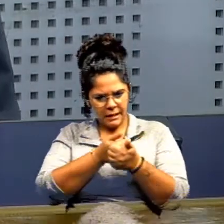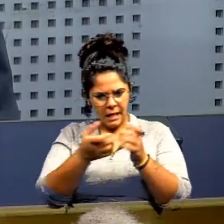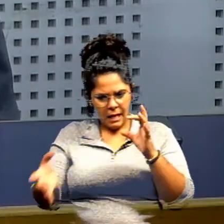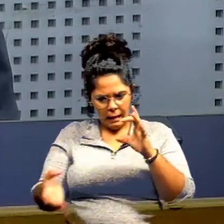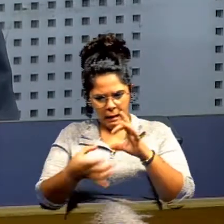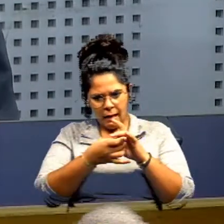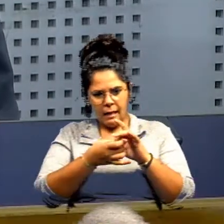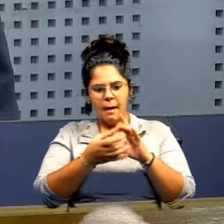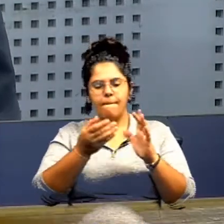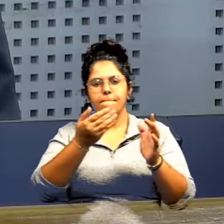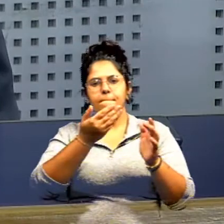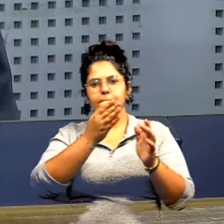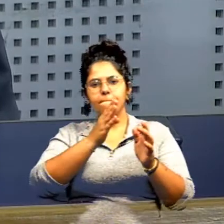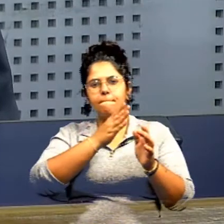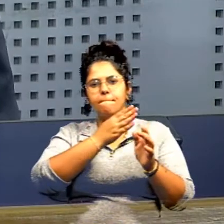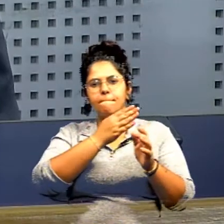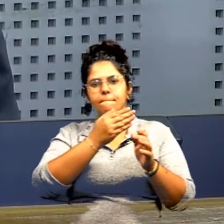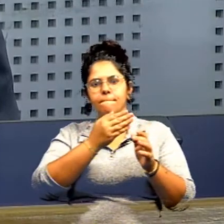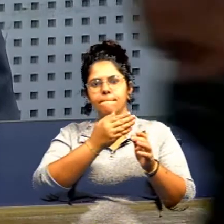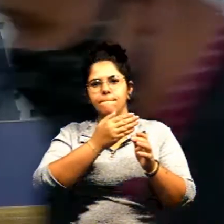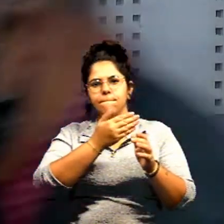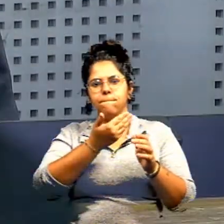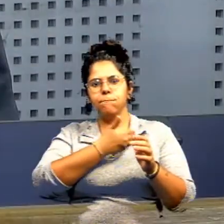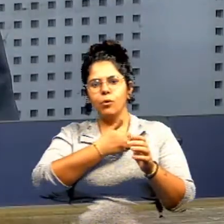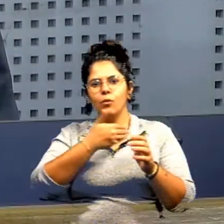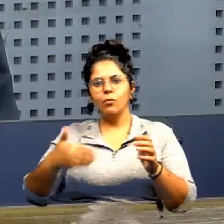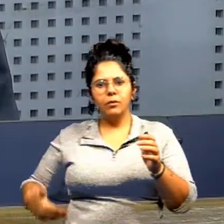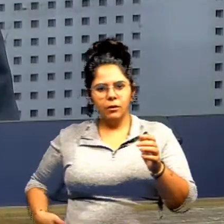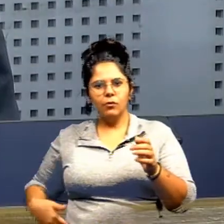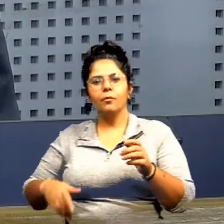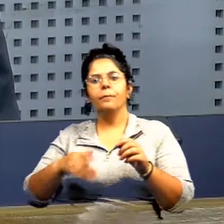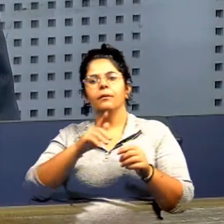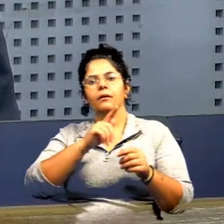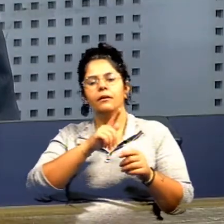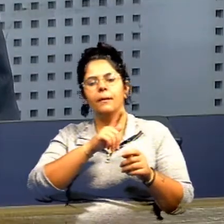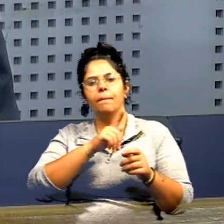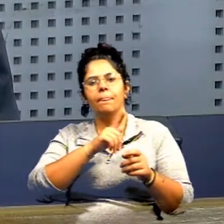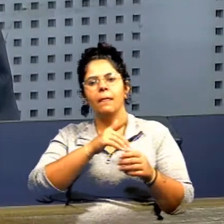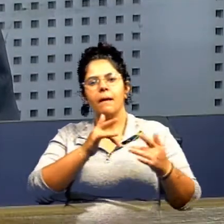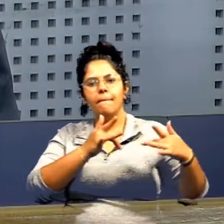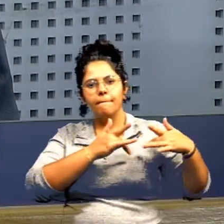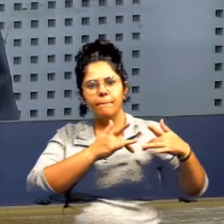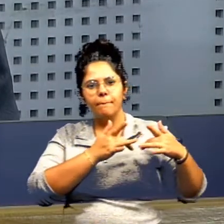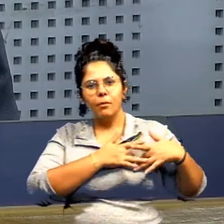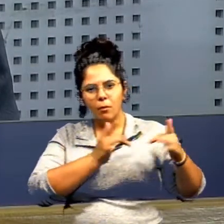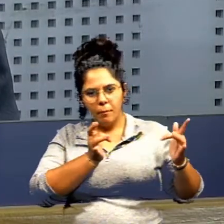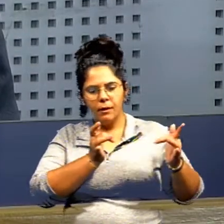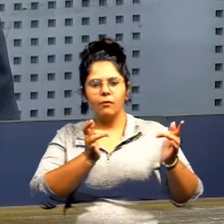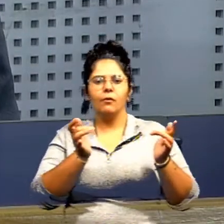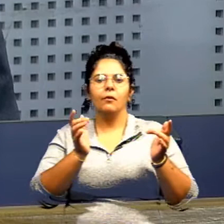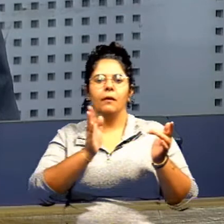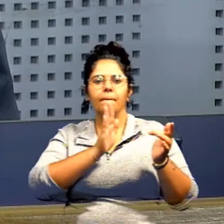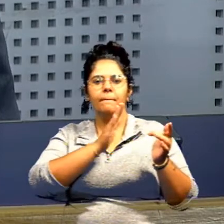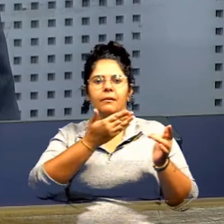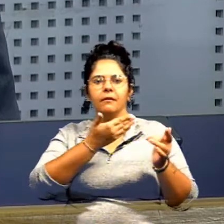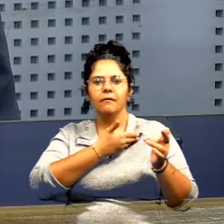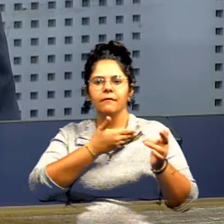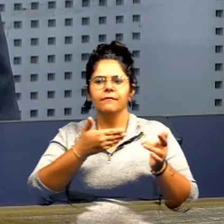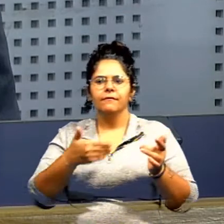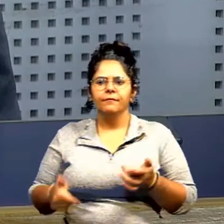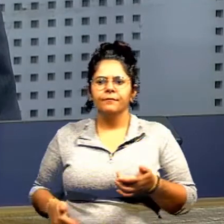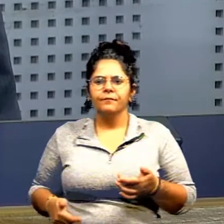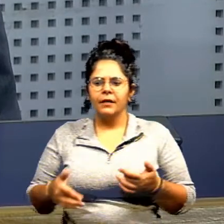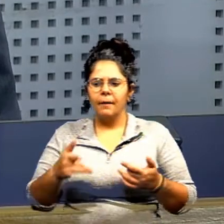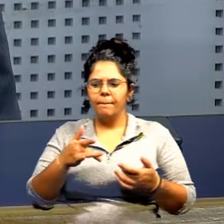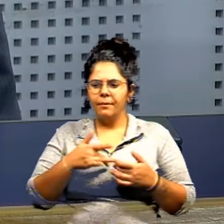público-privado com a prefeitura para resolver a questão de uma estrada para a prefeitura entrar só com os maquinários, fez toda a documentação